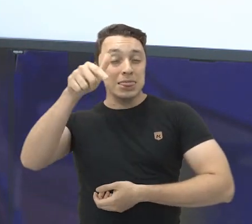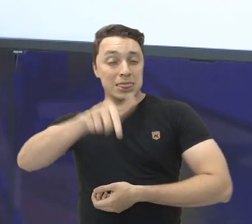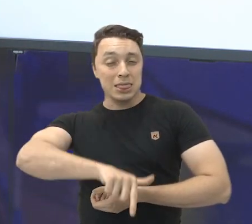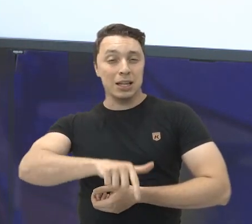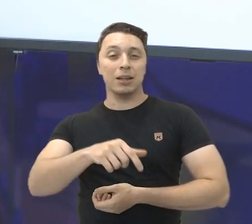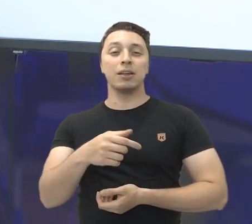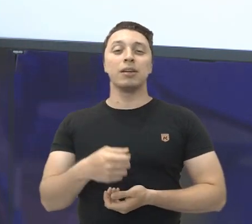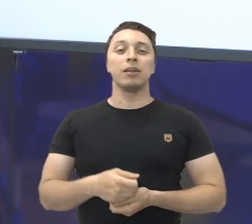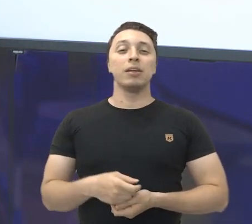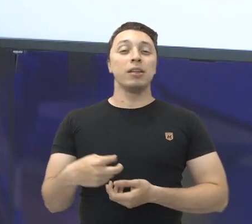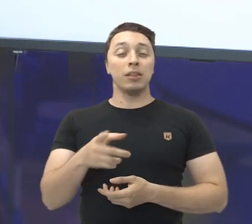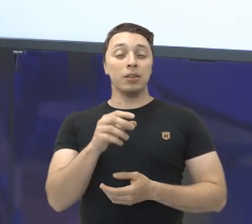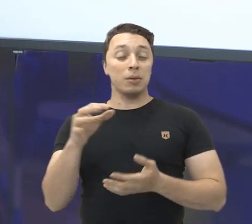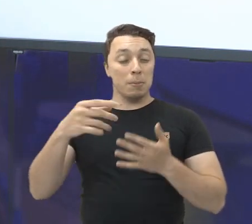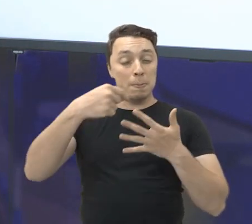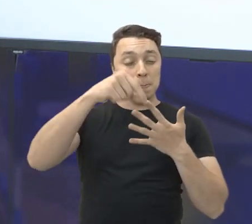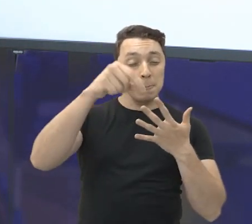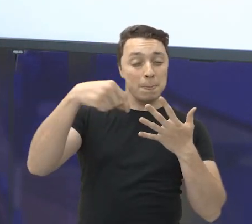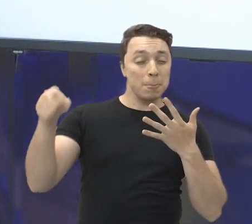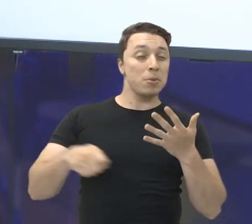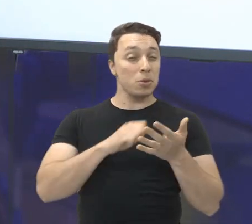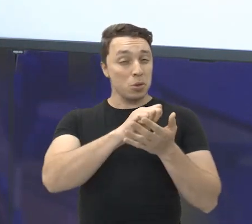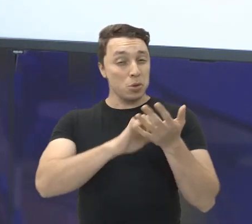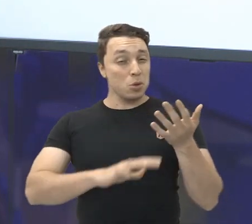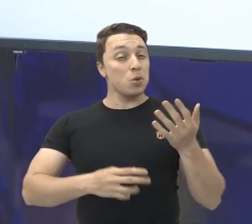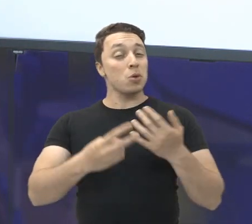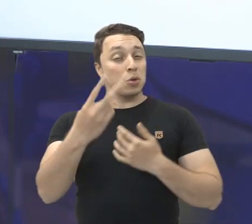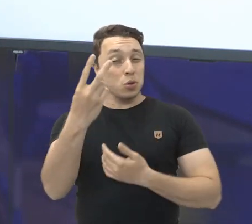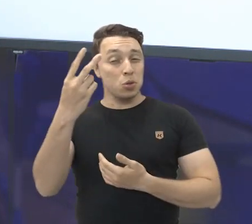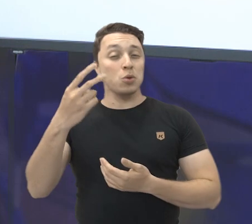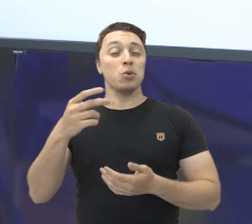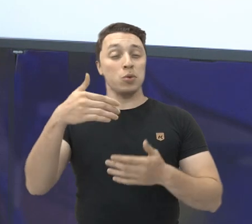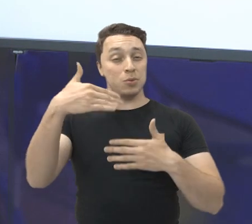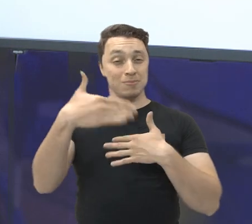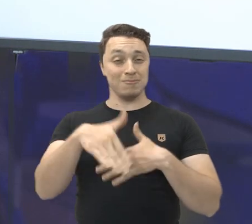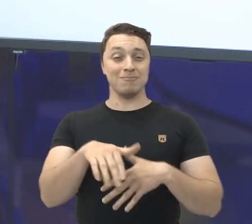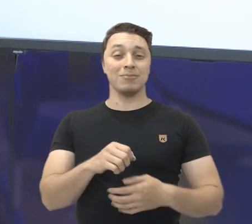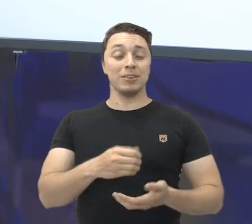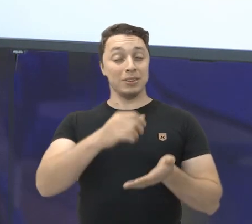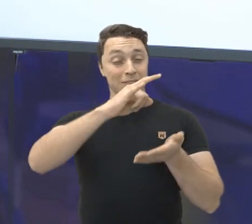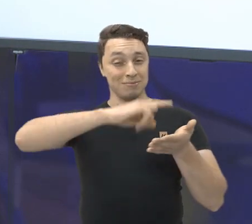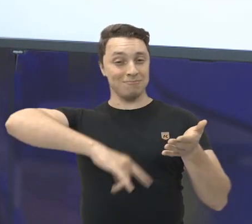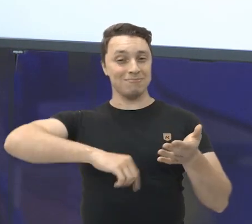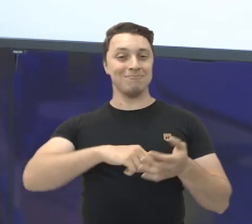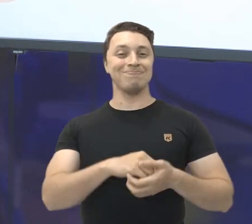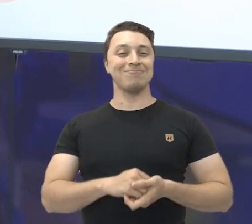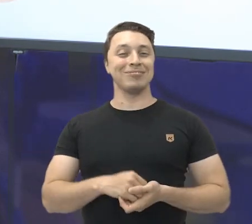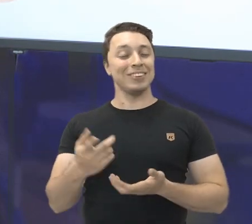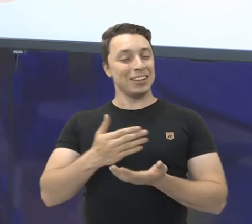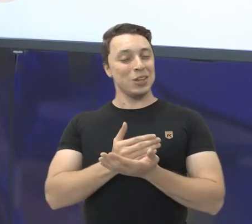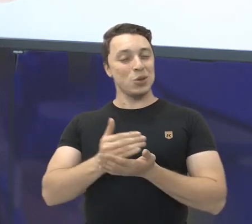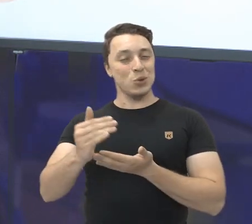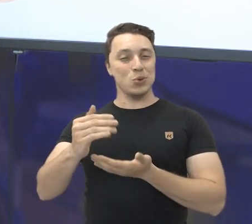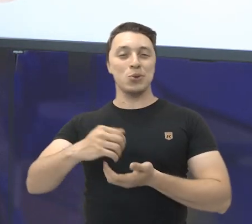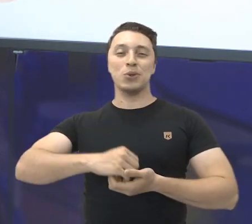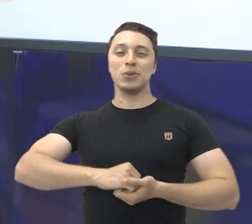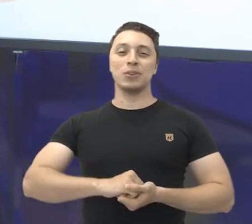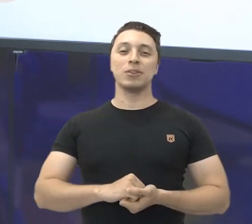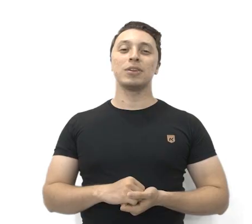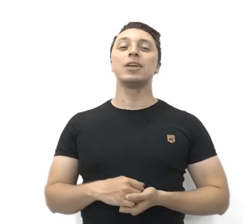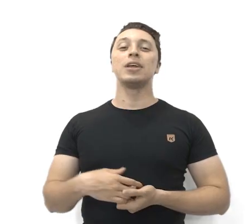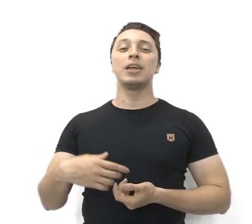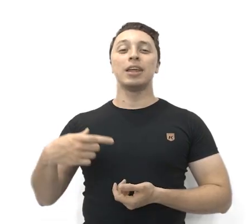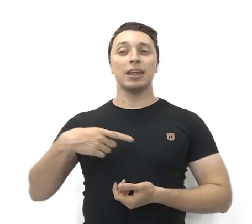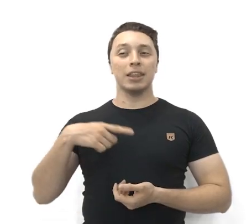uma vez para fazermos a correção do bloco 2 de atividades. Ok, então vamos dar início e nós temos